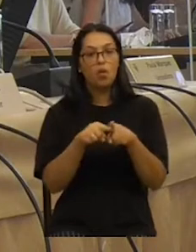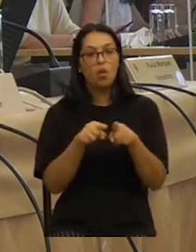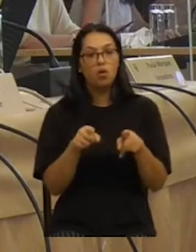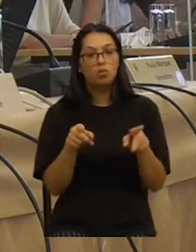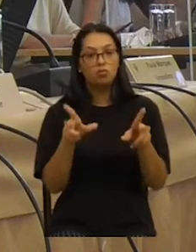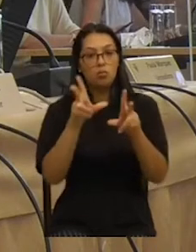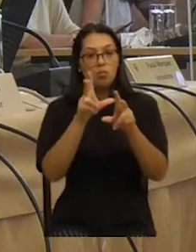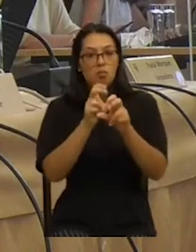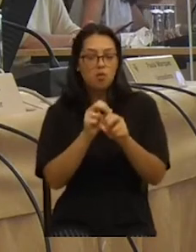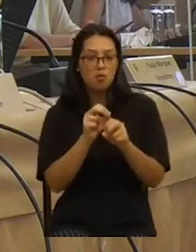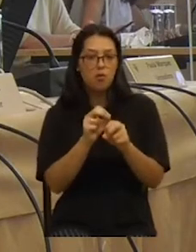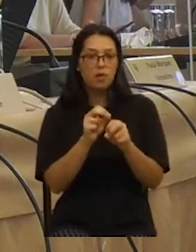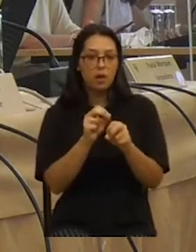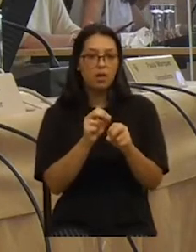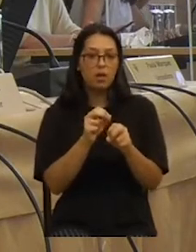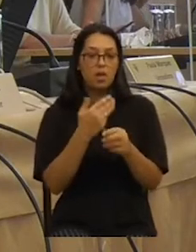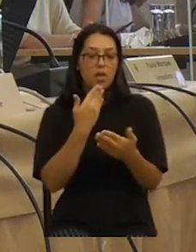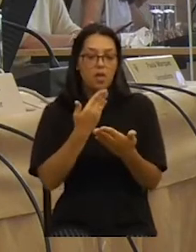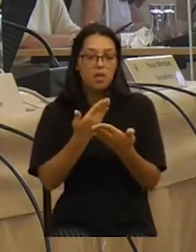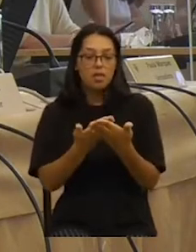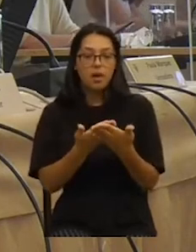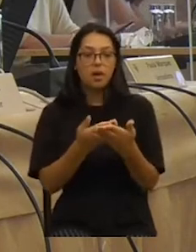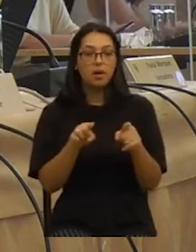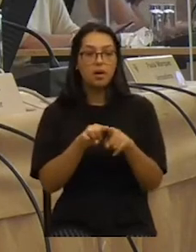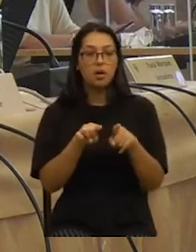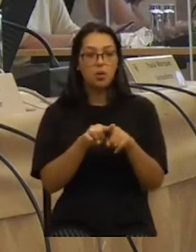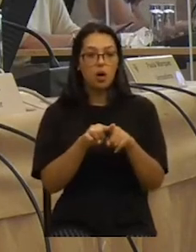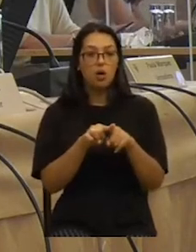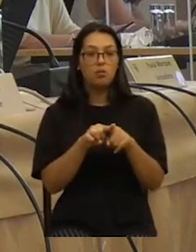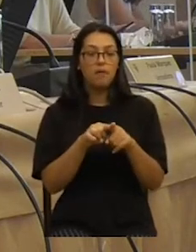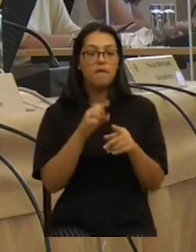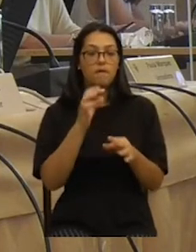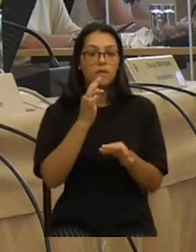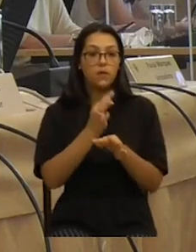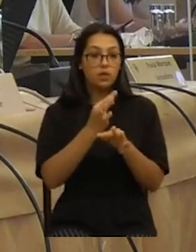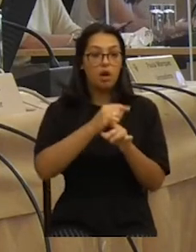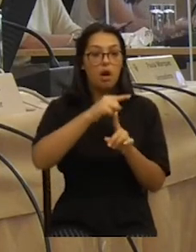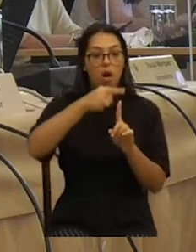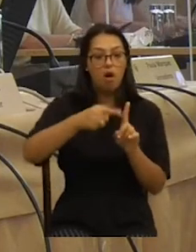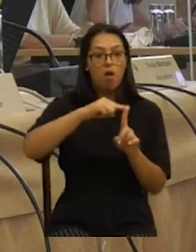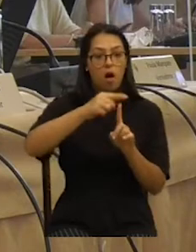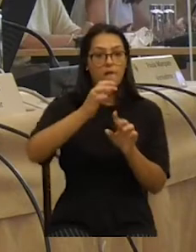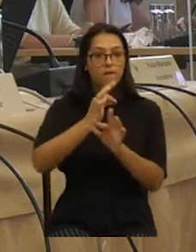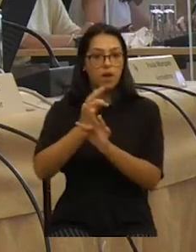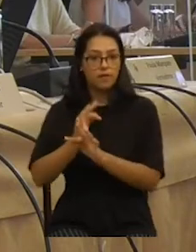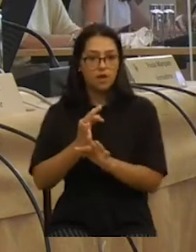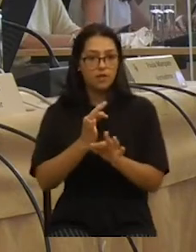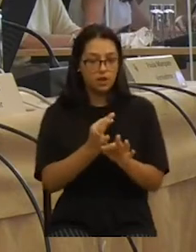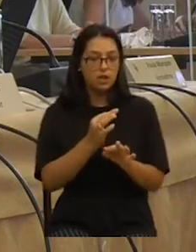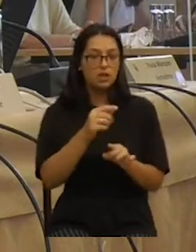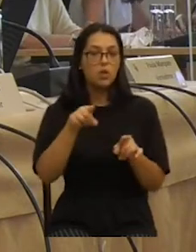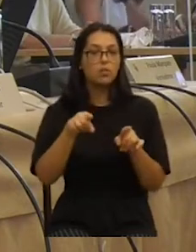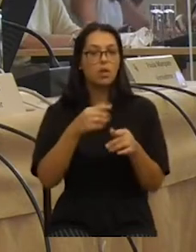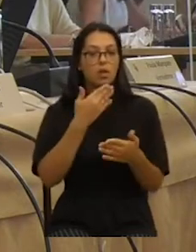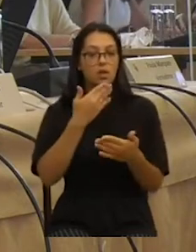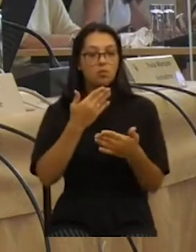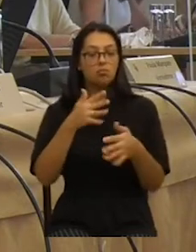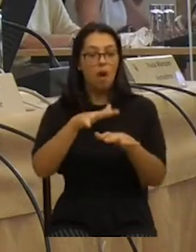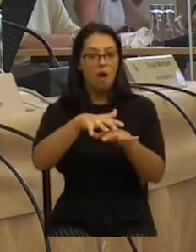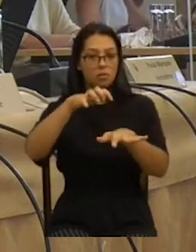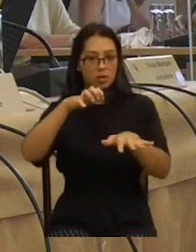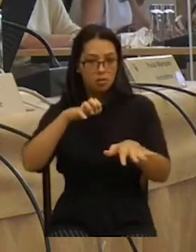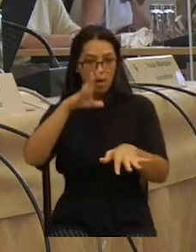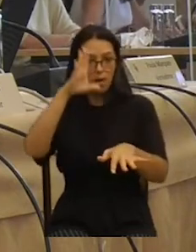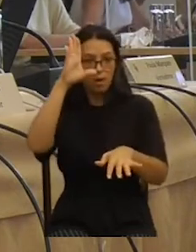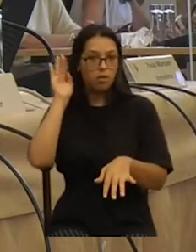efeméride que tudo indica vai passar a ser comemorada todos os anos por resolução da Assembleia